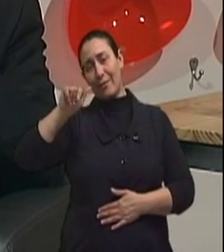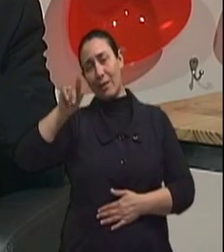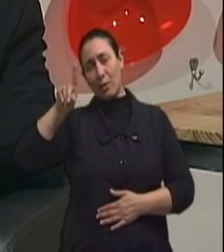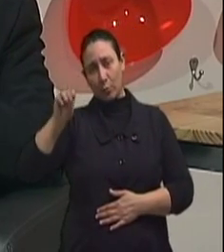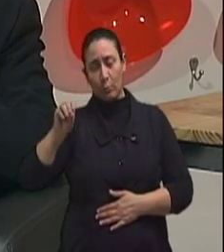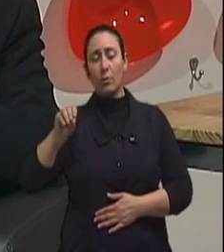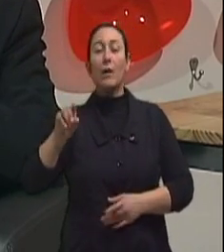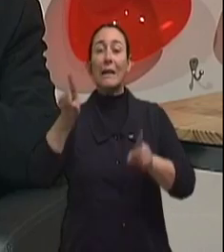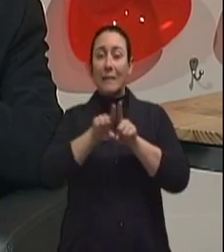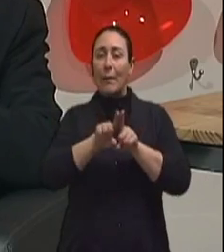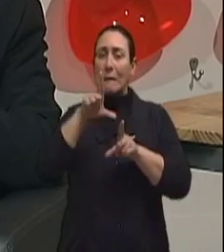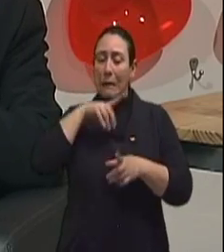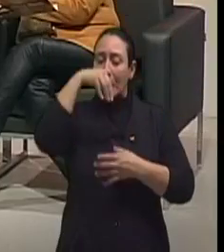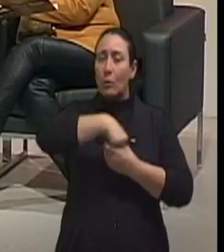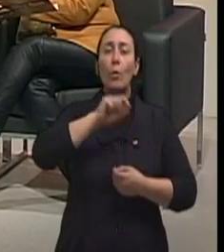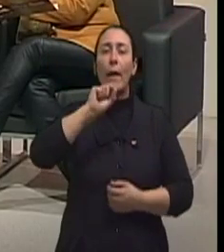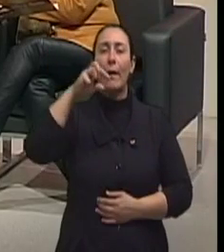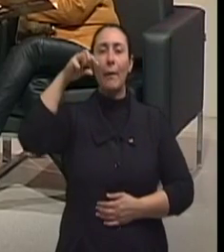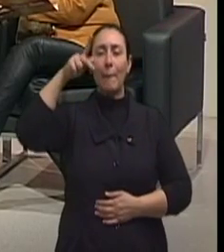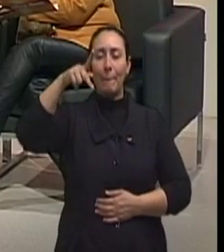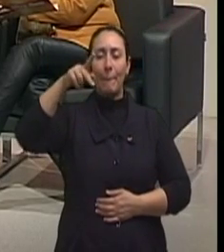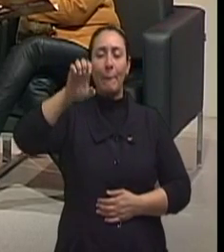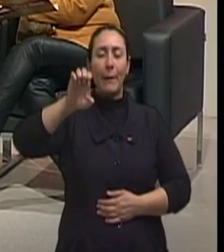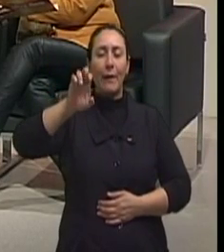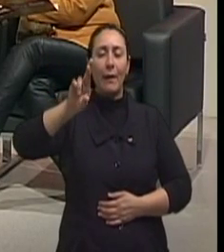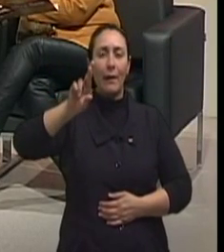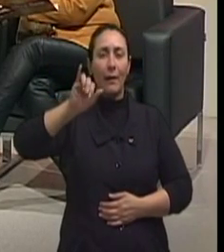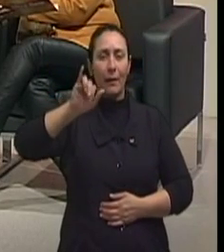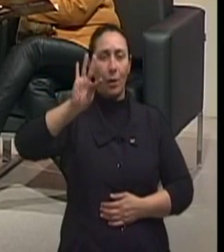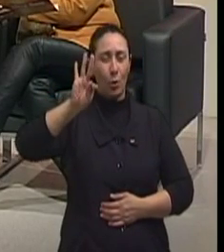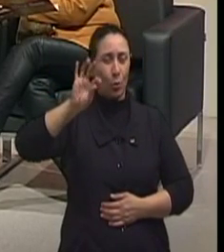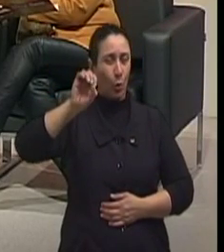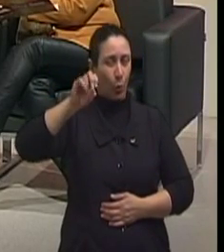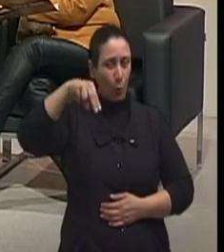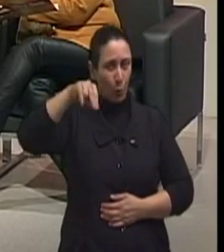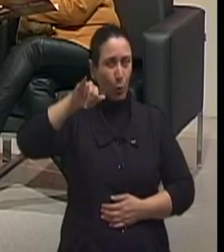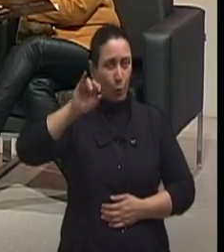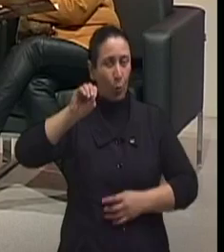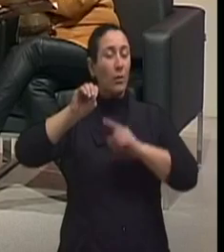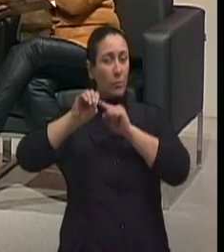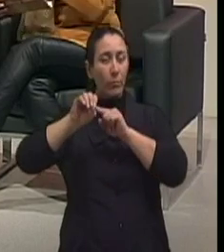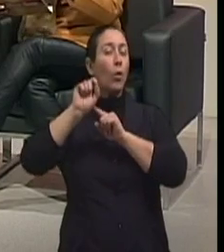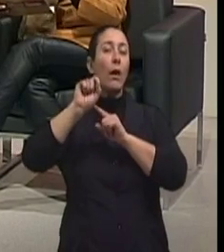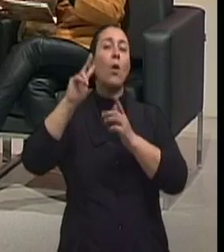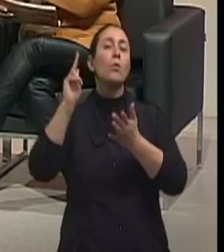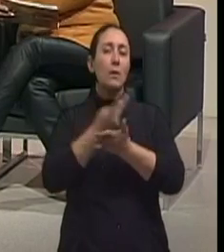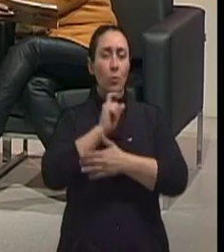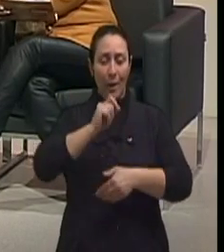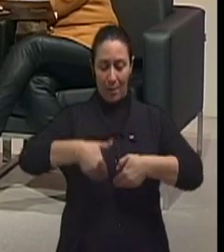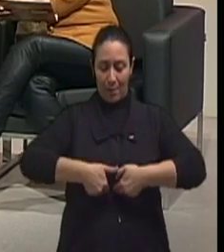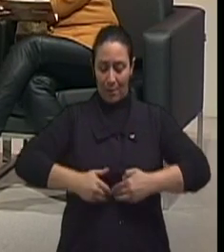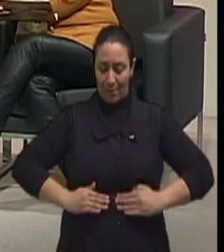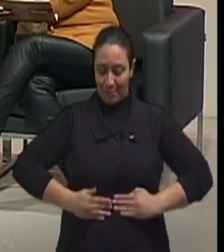chamada peritônio. É que está acontecendo esse tipo de câncer. Pode, pode. Tem tumores que se iniciam no peritônio, que é outra coisa. Que é outra coisa,